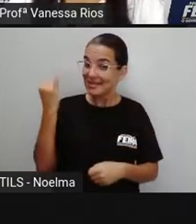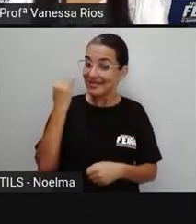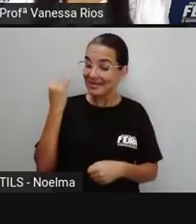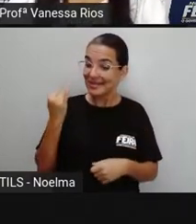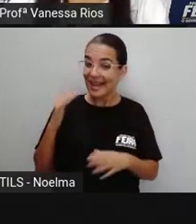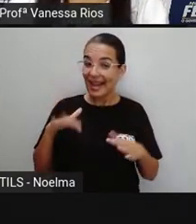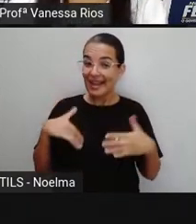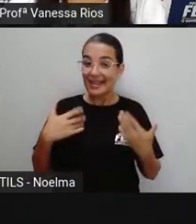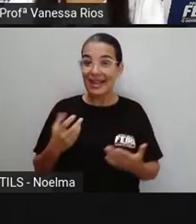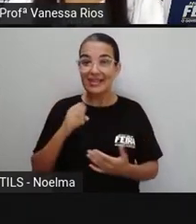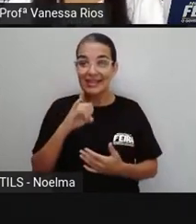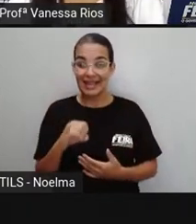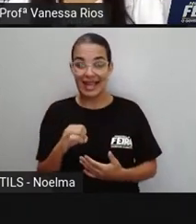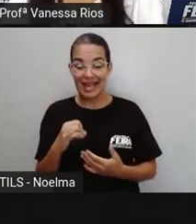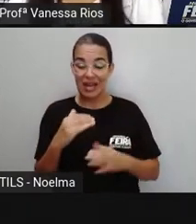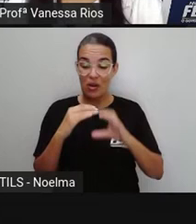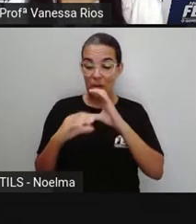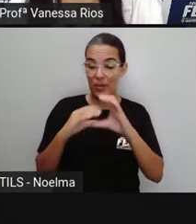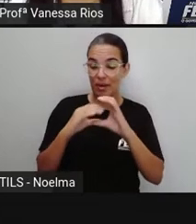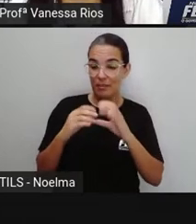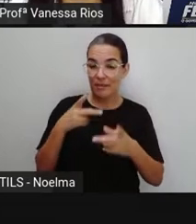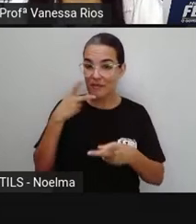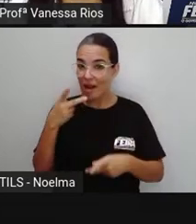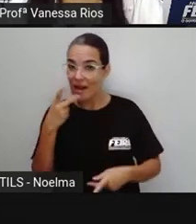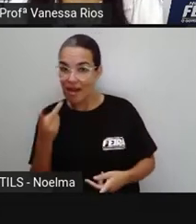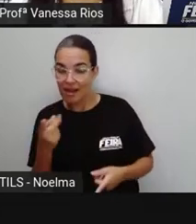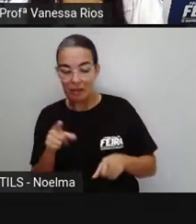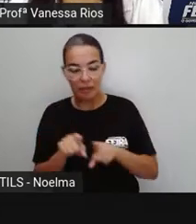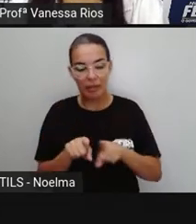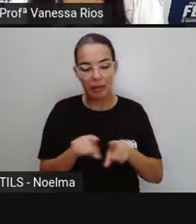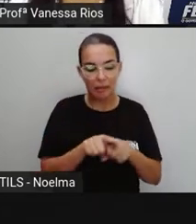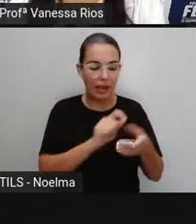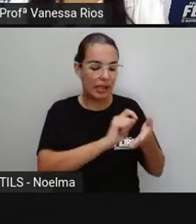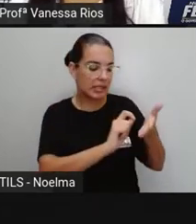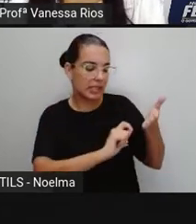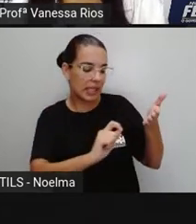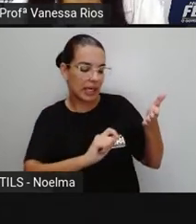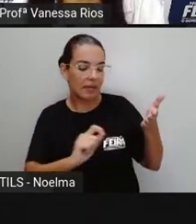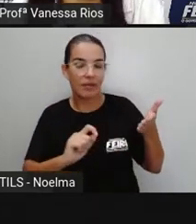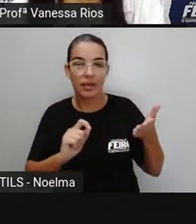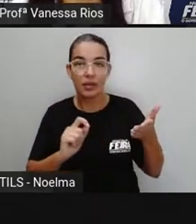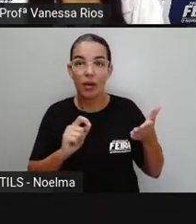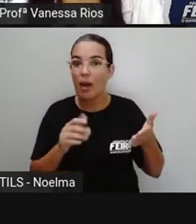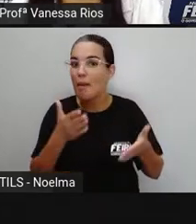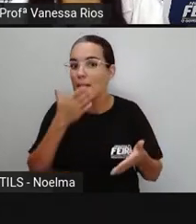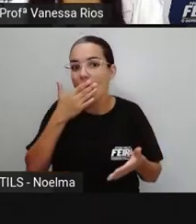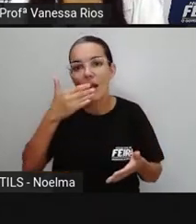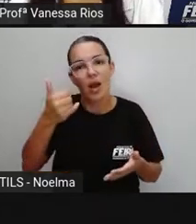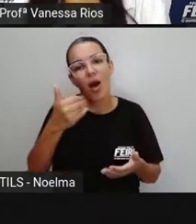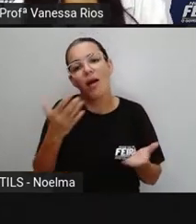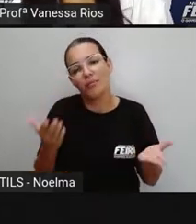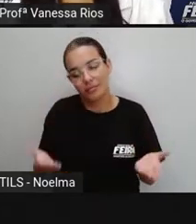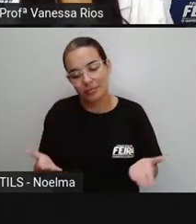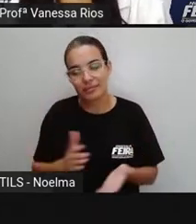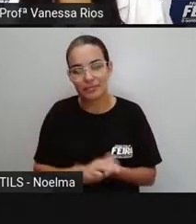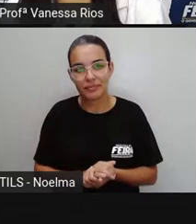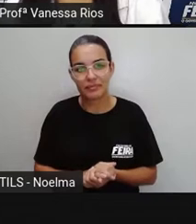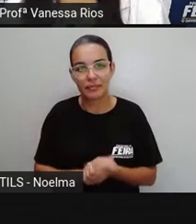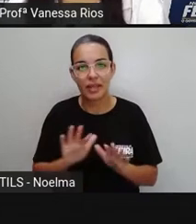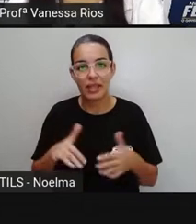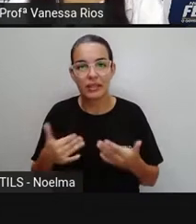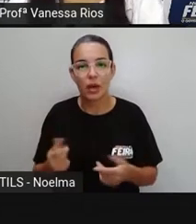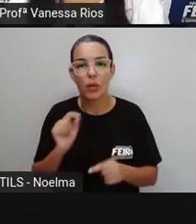comunicar falando e escrevendo corretamente é algo aí mais necessário ainda. E aí o que a gente